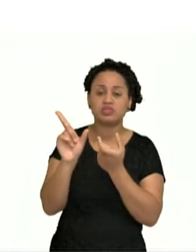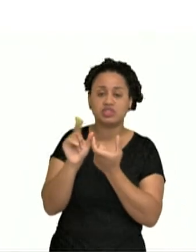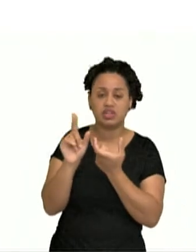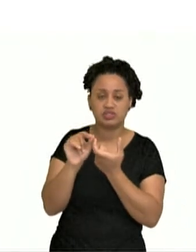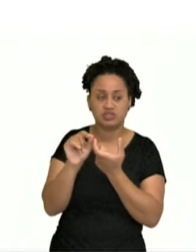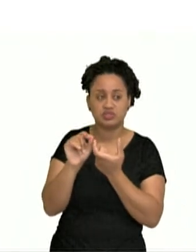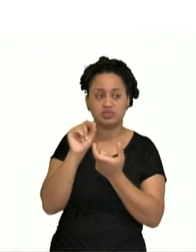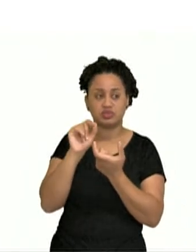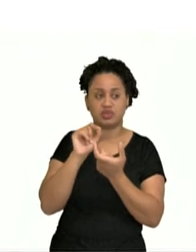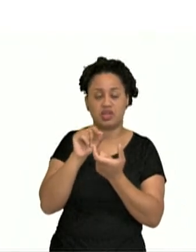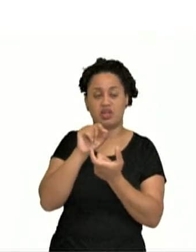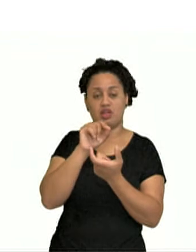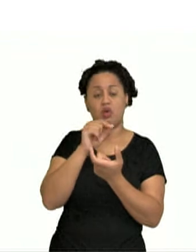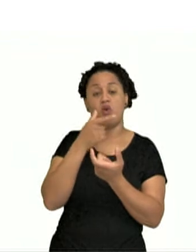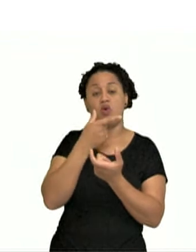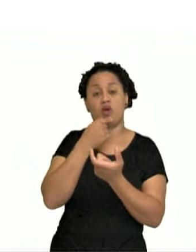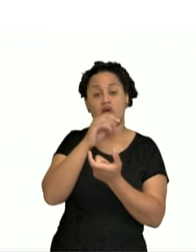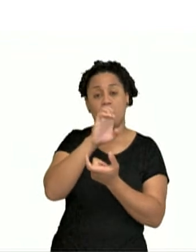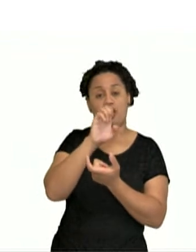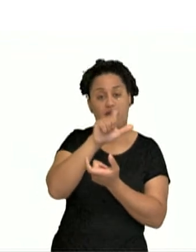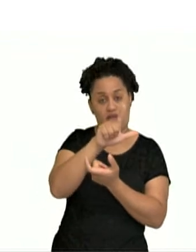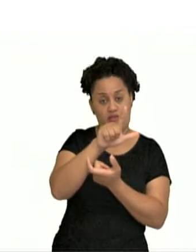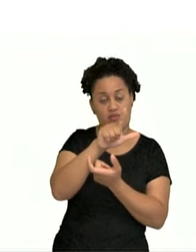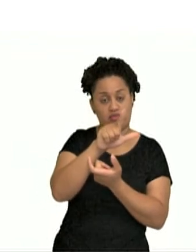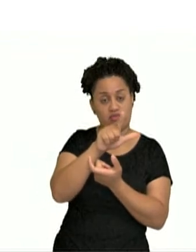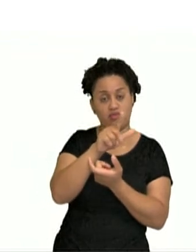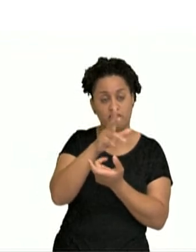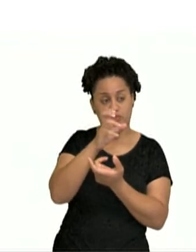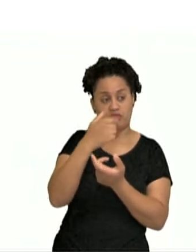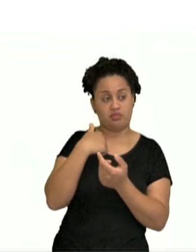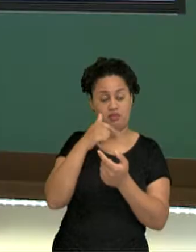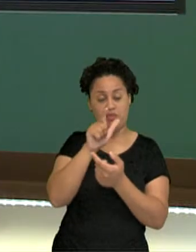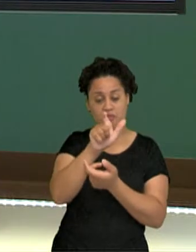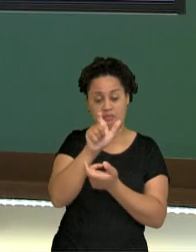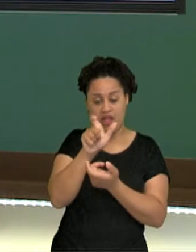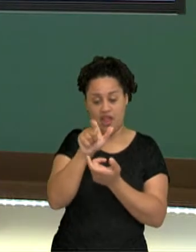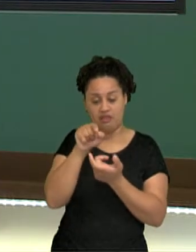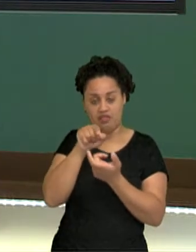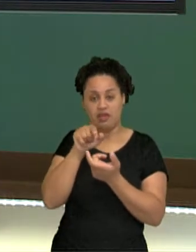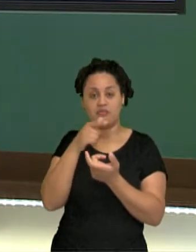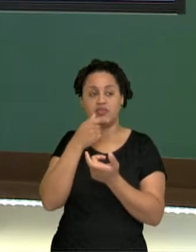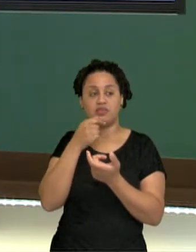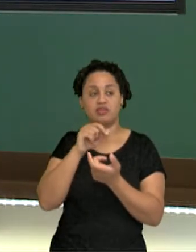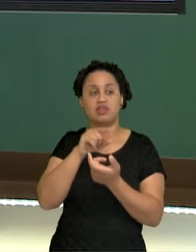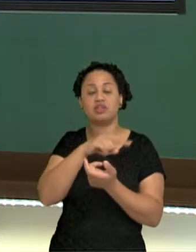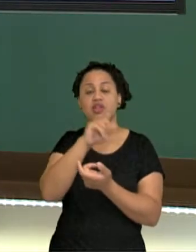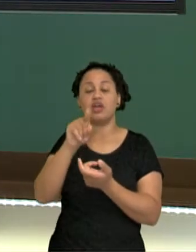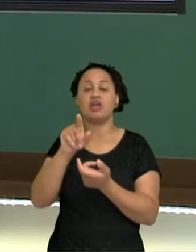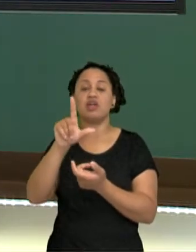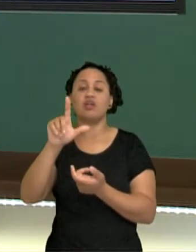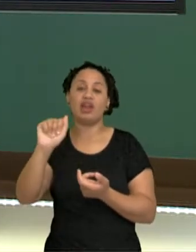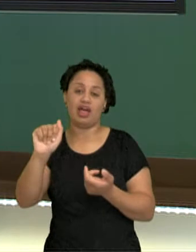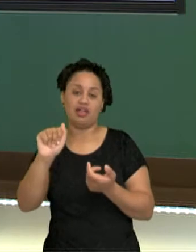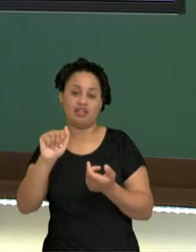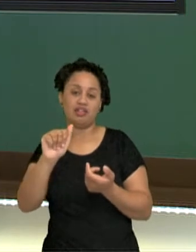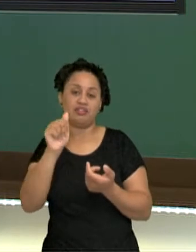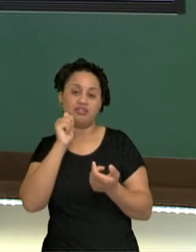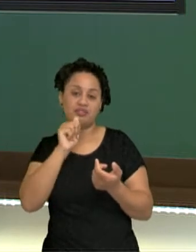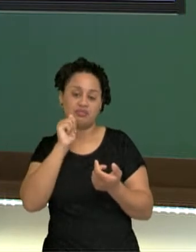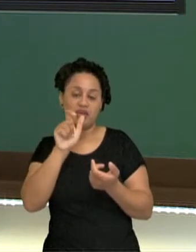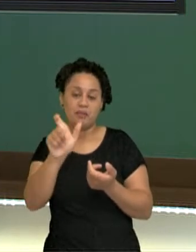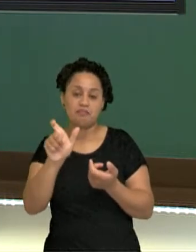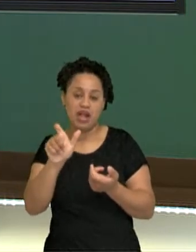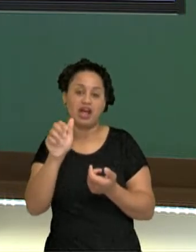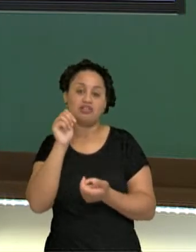artigos. O artigo masculino, ele, para identificar alguma palavra masculina. E o artigo feminino, lá, para indicar uma